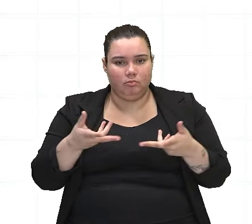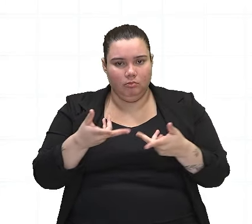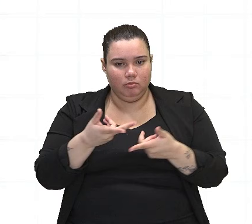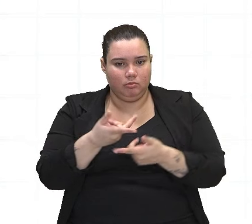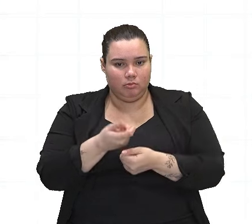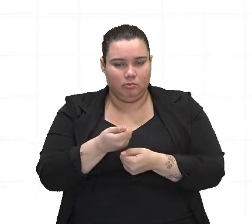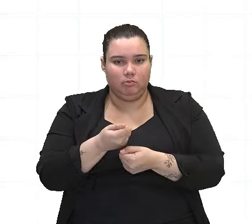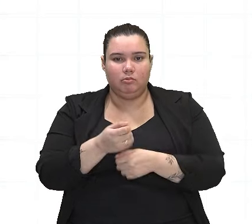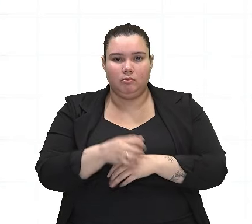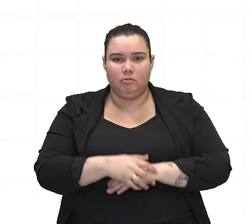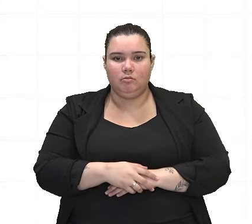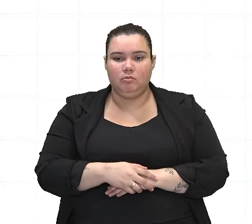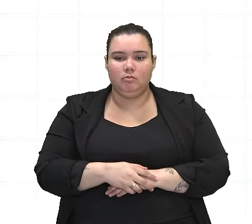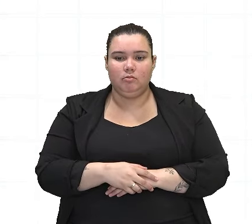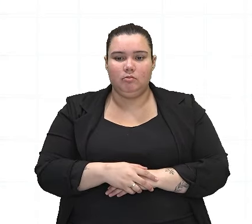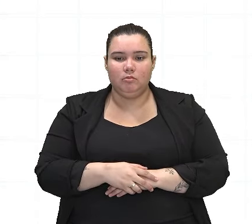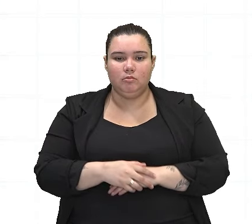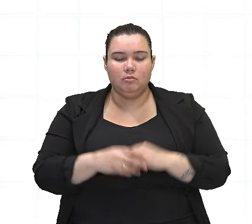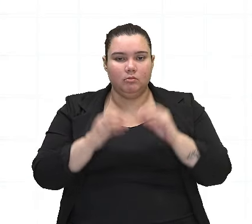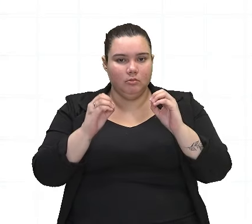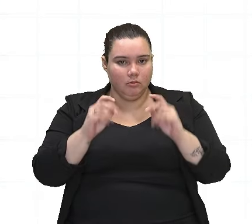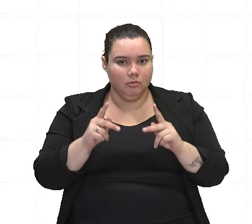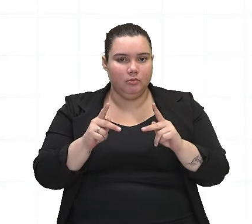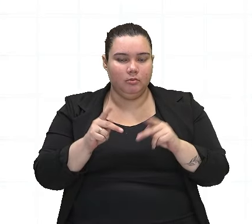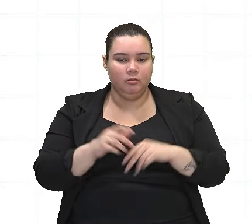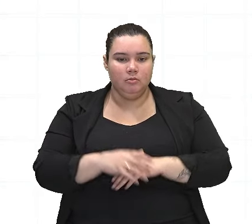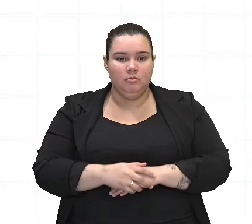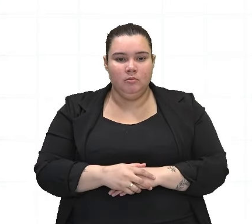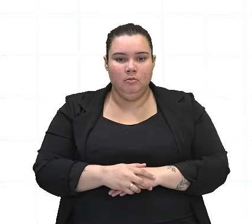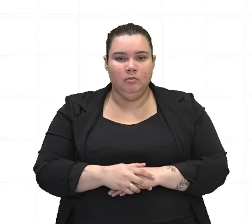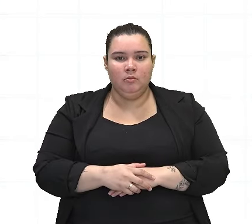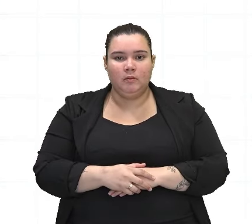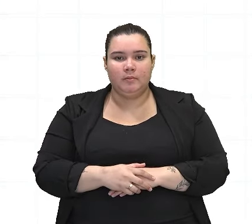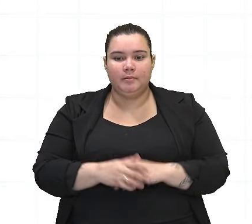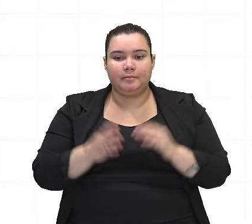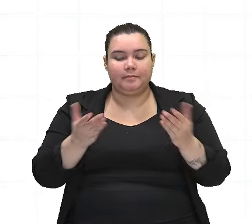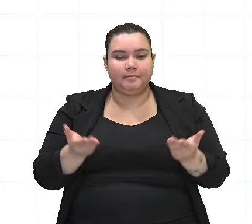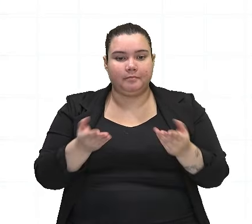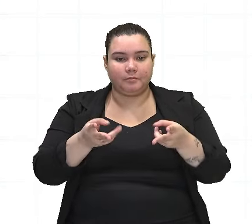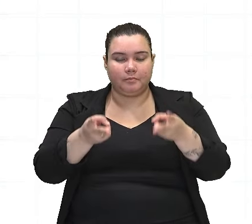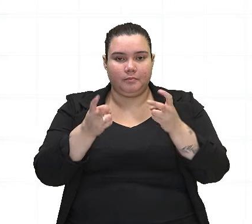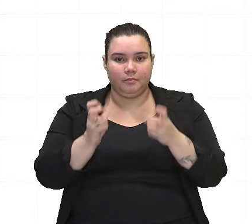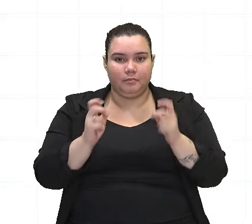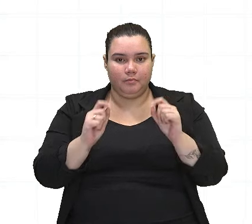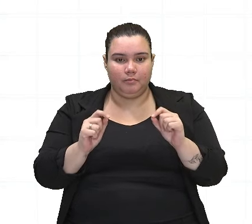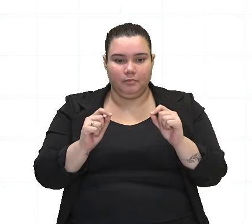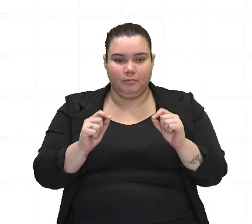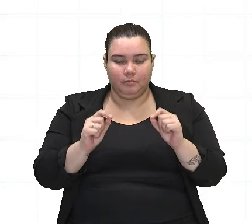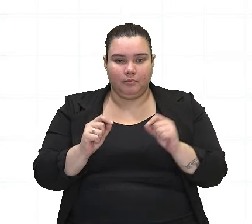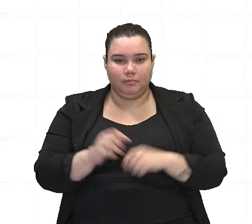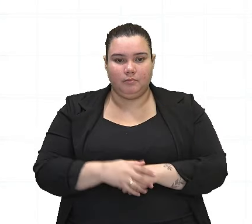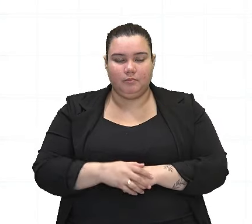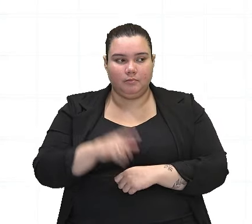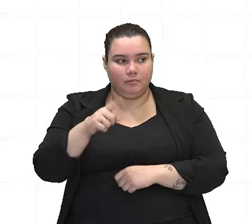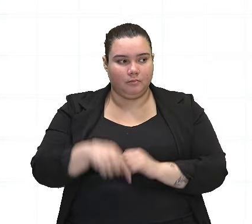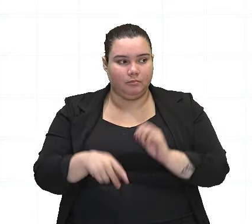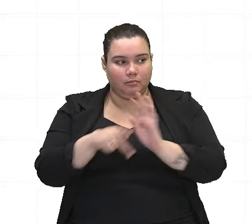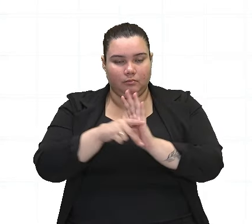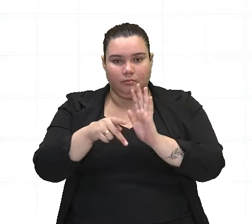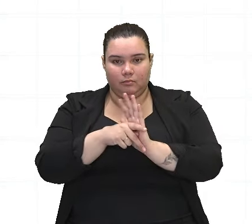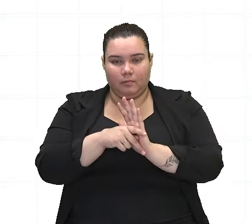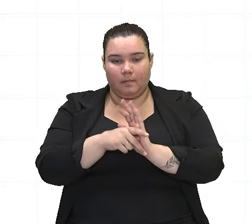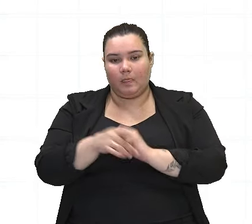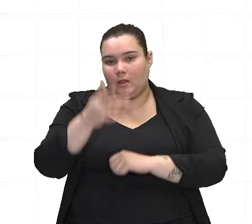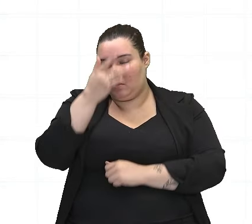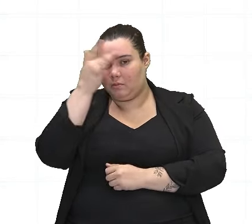expressividade ou elegância. Então, percebam que será exatamente o momento em que a pessoa que